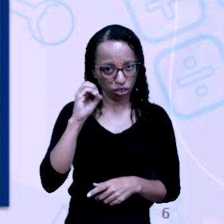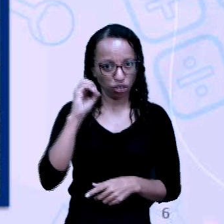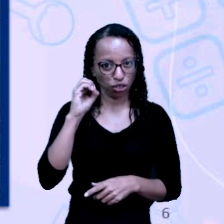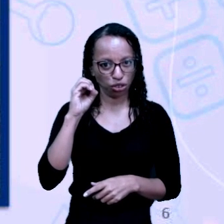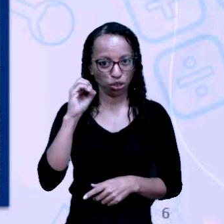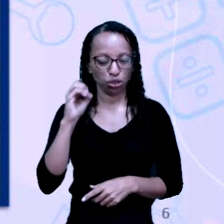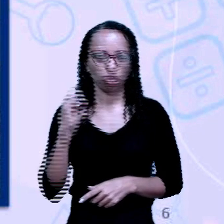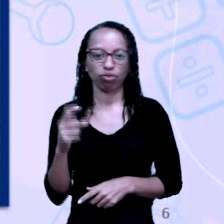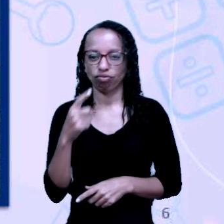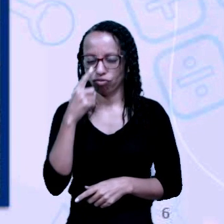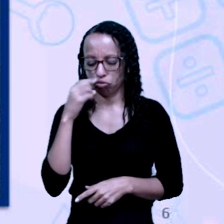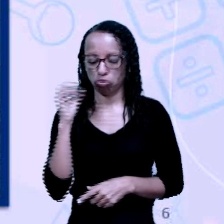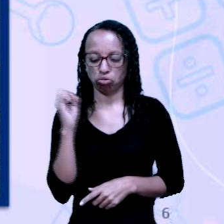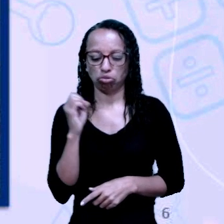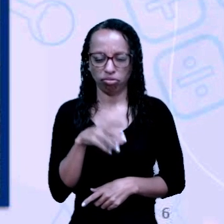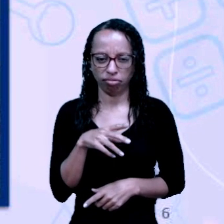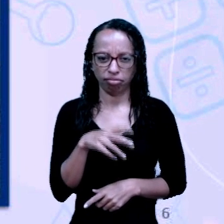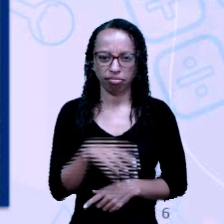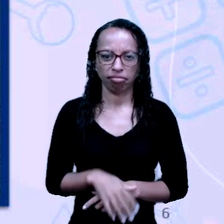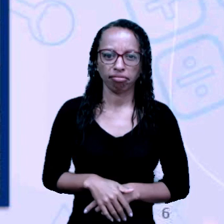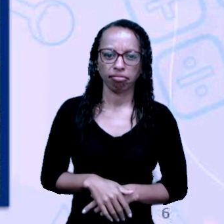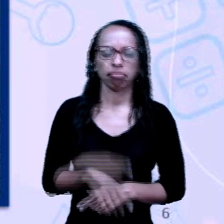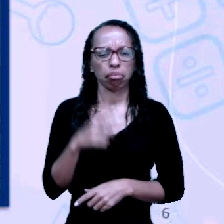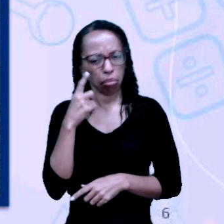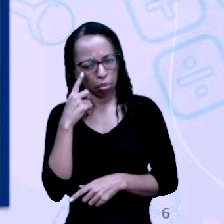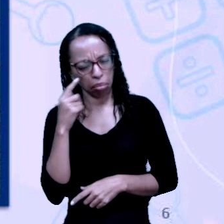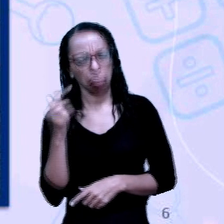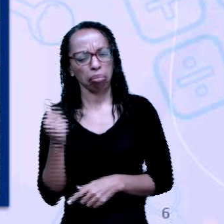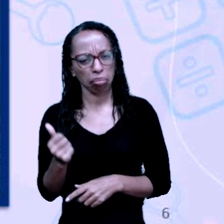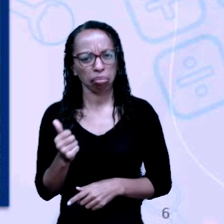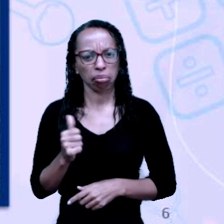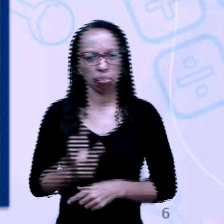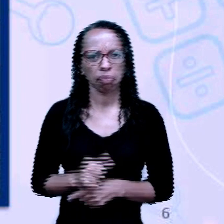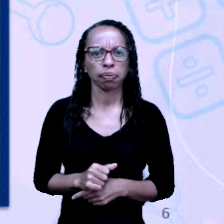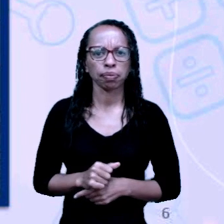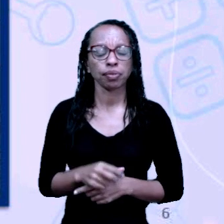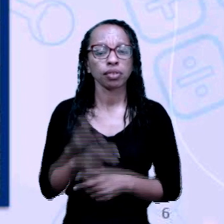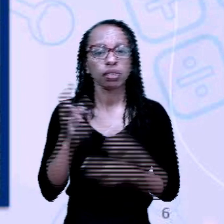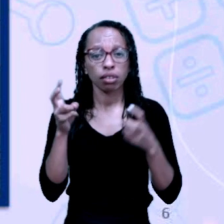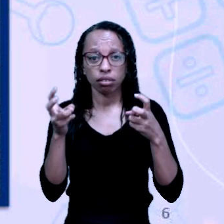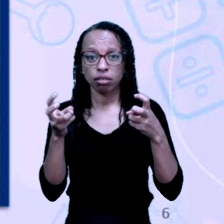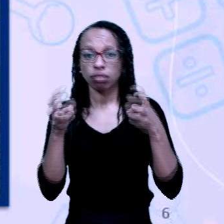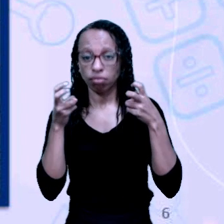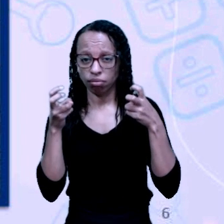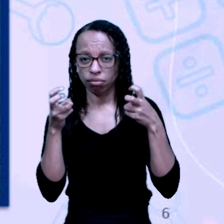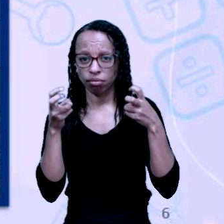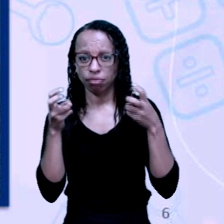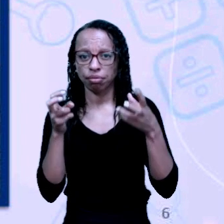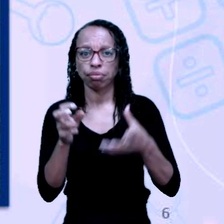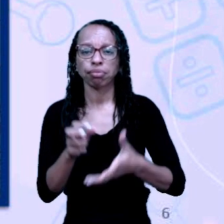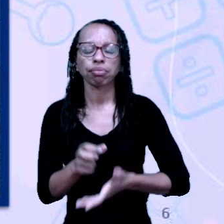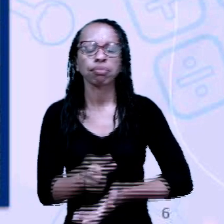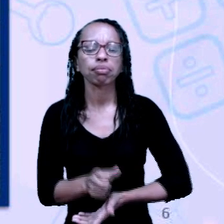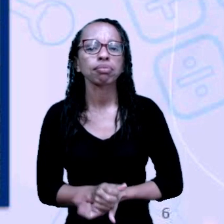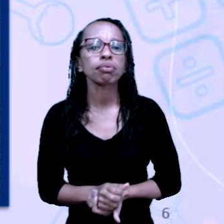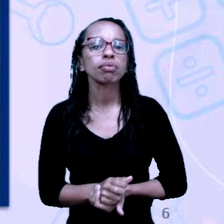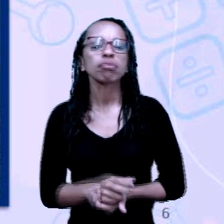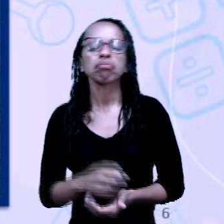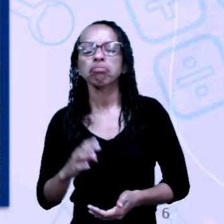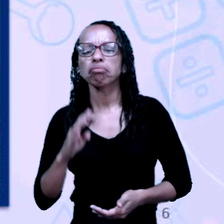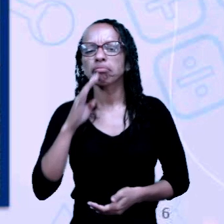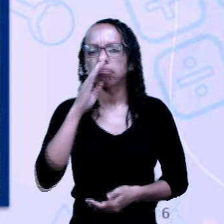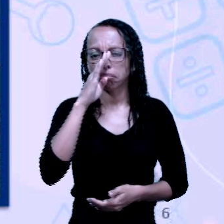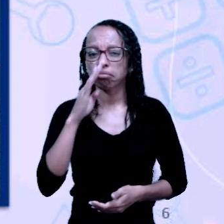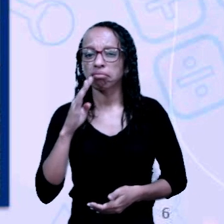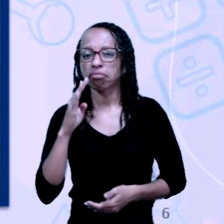Interessante, né? Para a gente conseguir refletir essa casa. Observem também que nós temos aqui o exagero,